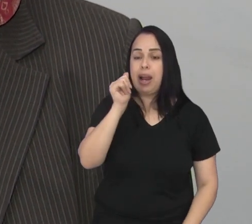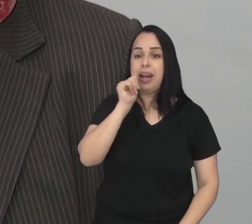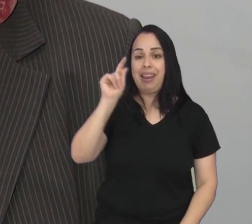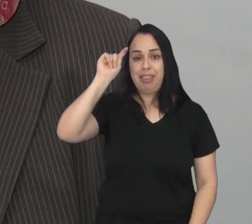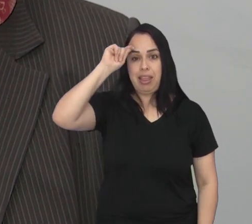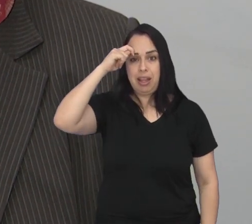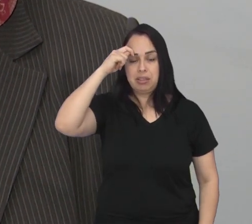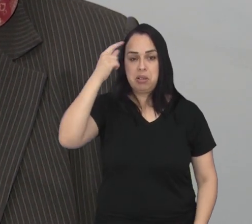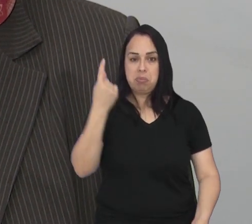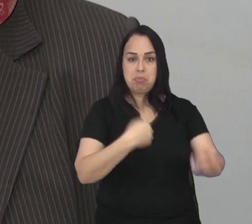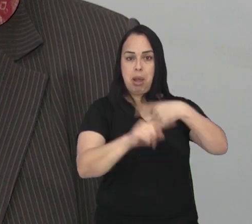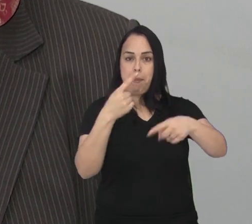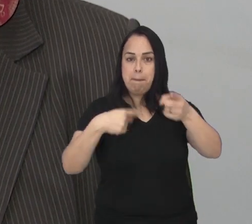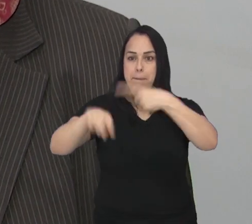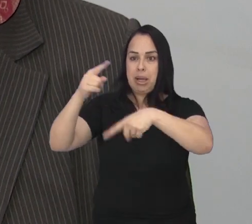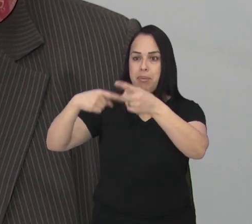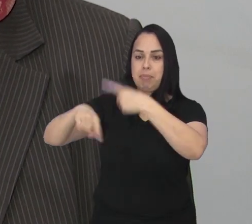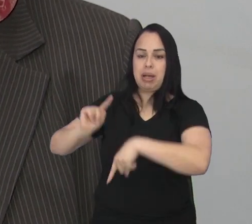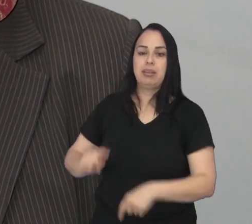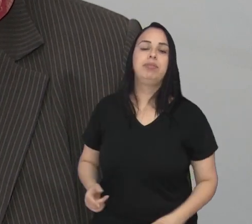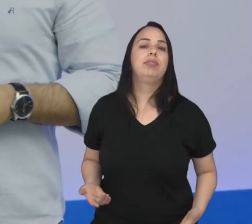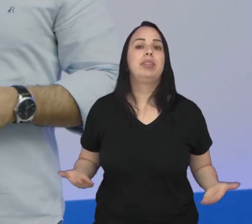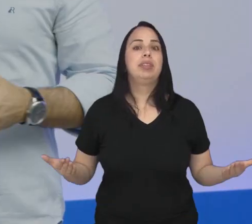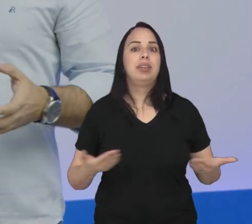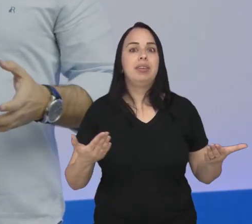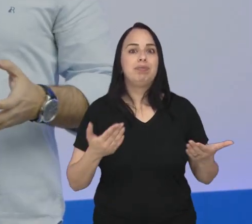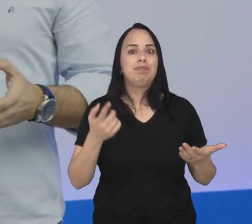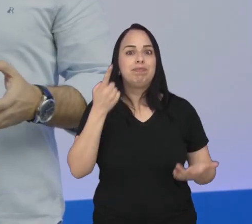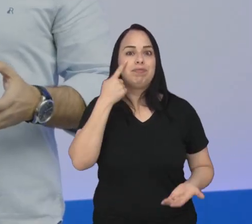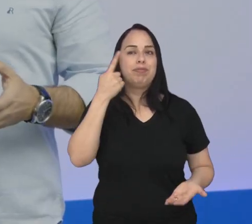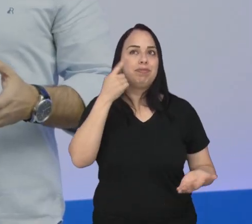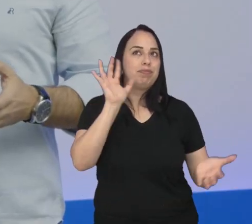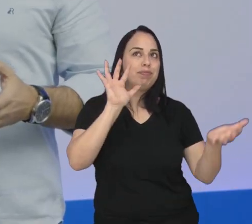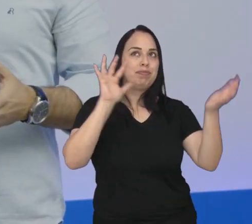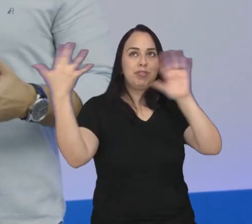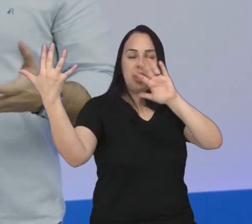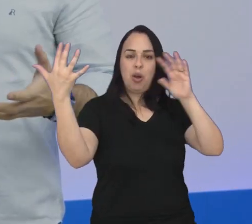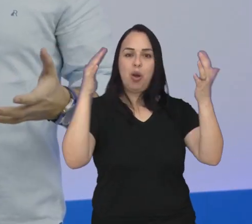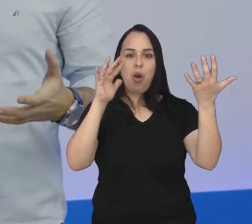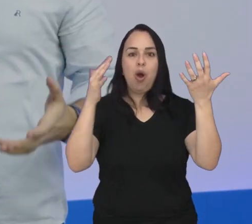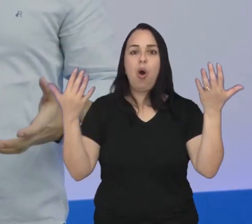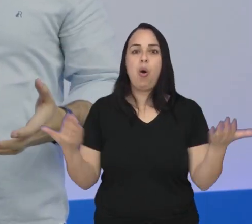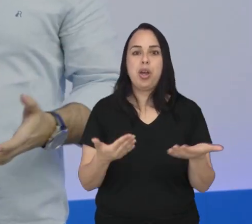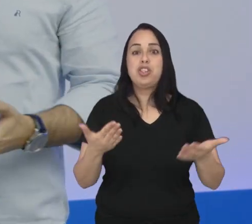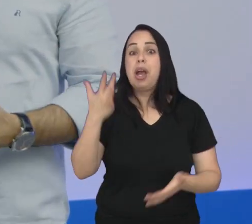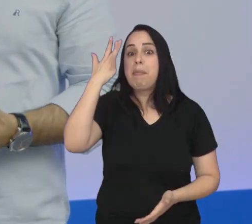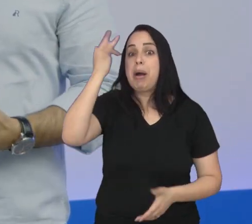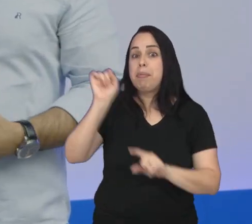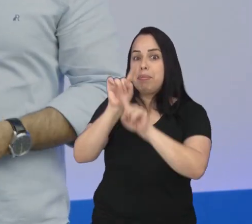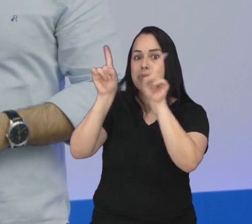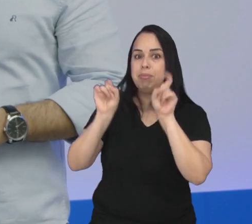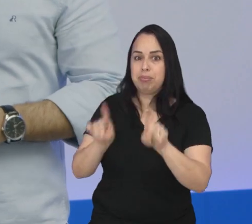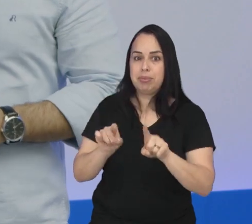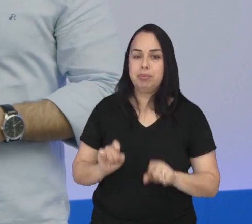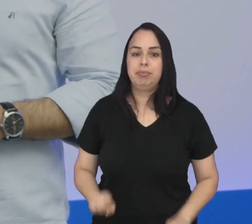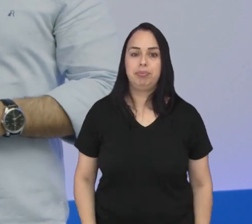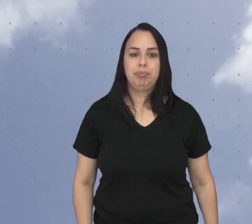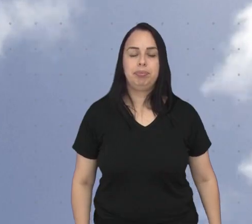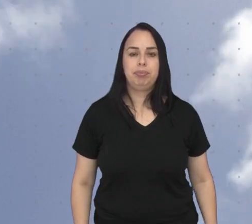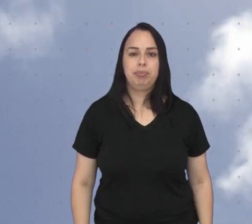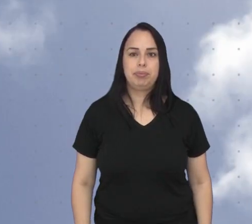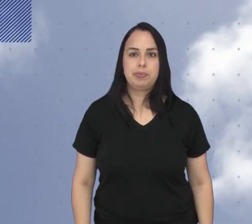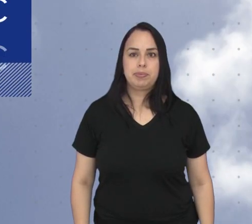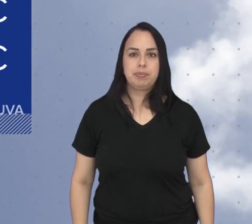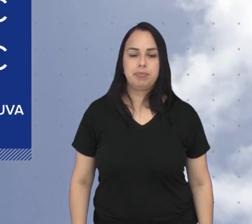pretas alavancar no seu negócio. E agora a gente confere como fica o tempo na tarde de hoje e também amanhã, quarta-feira.